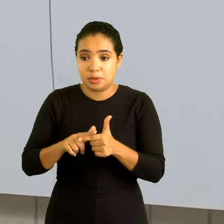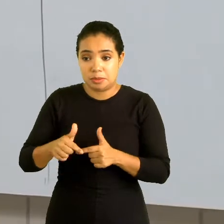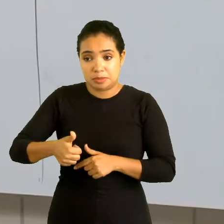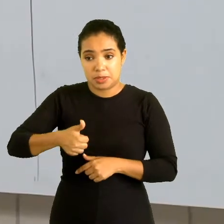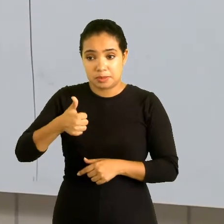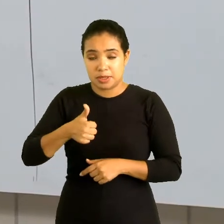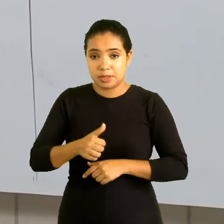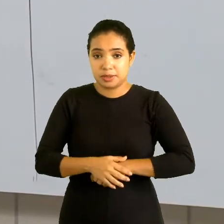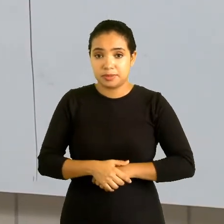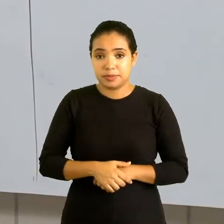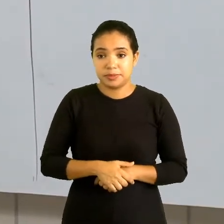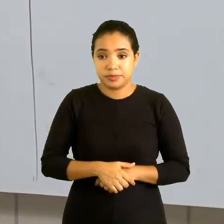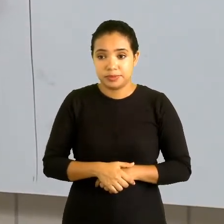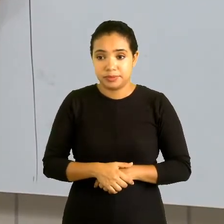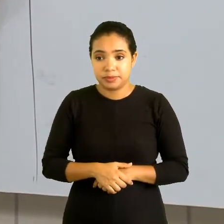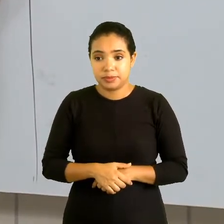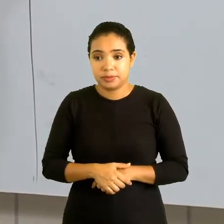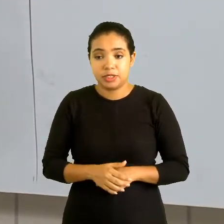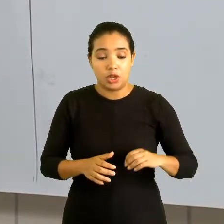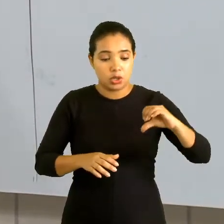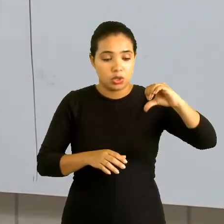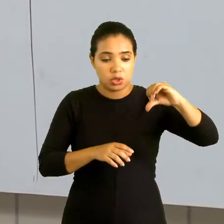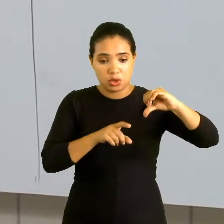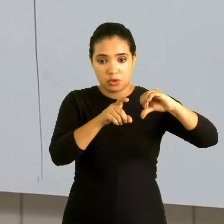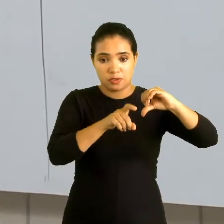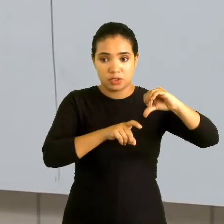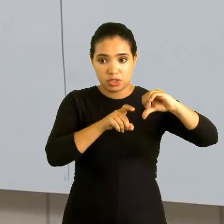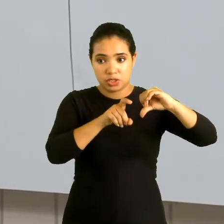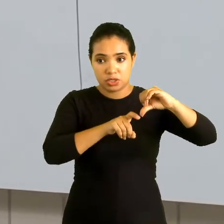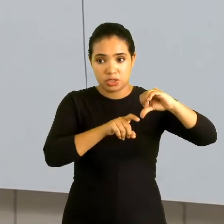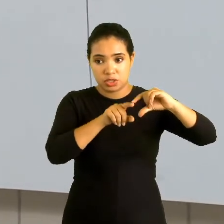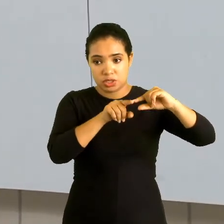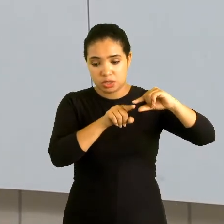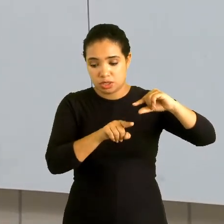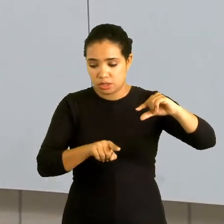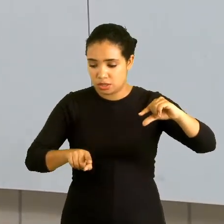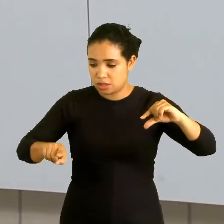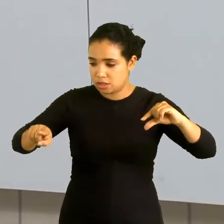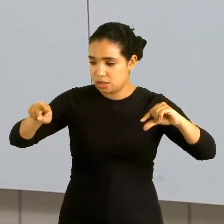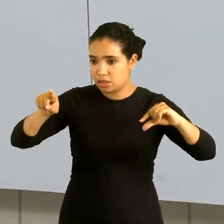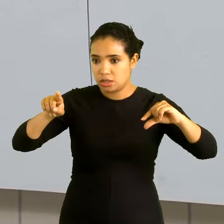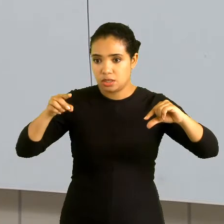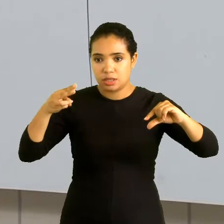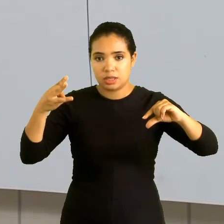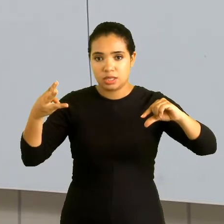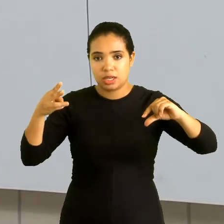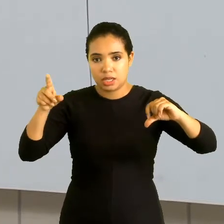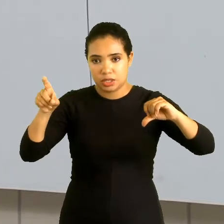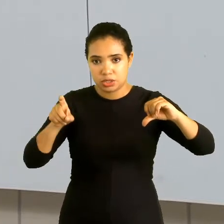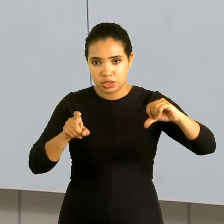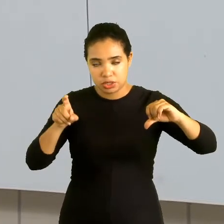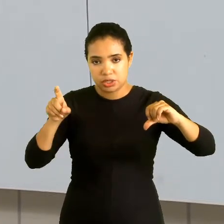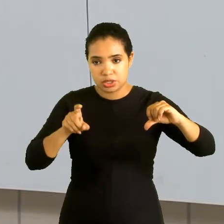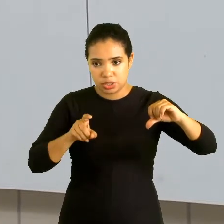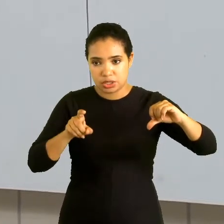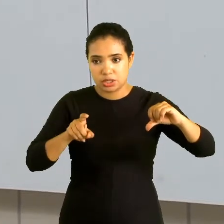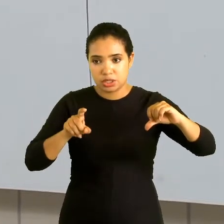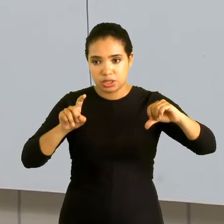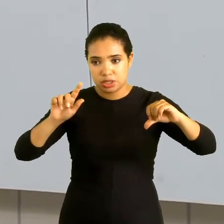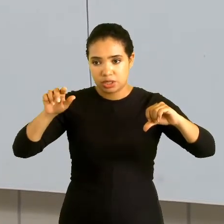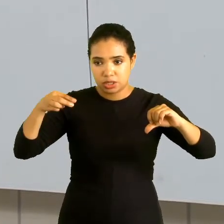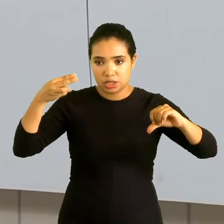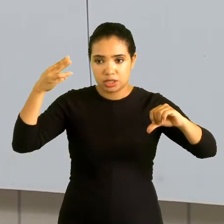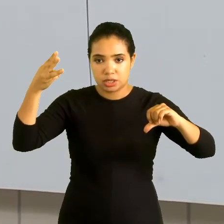9x elevado à quinta por 3x elevado ao cubo. E aí você procede como se